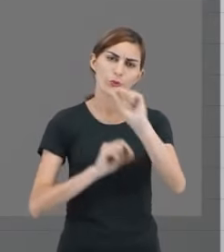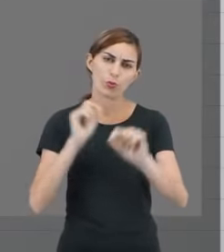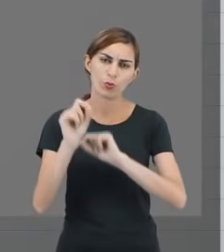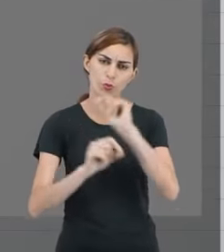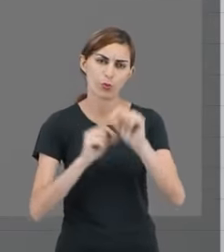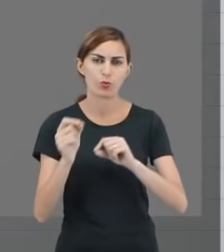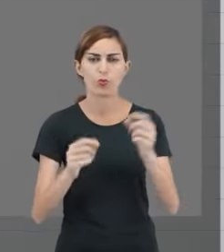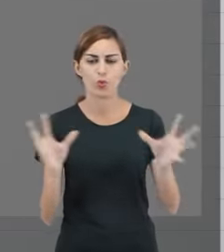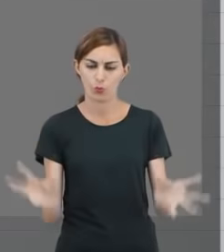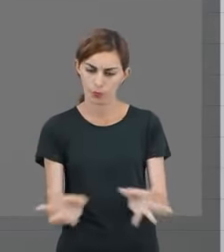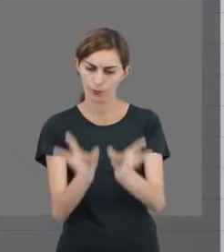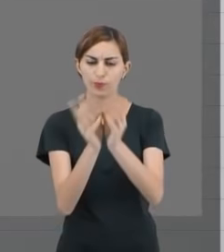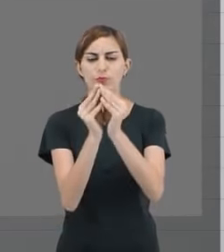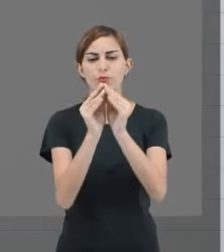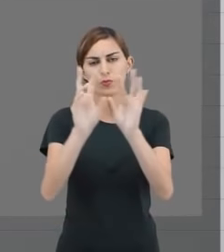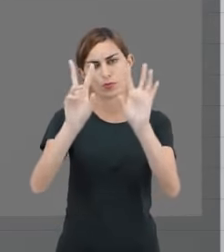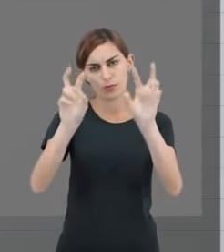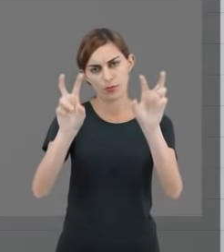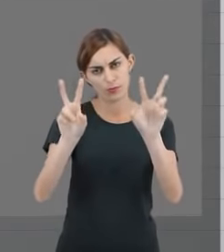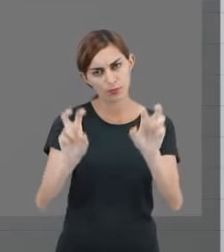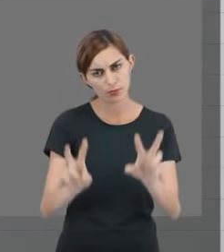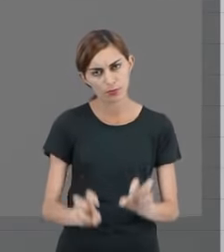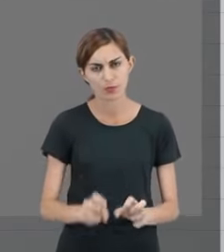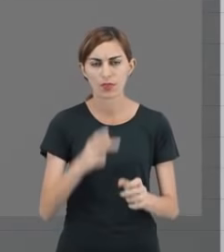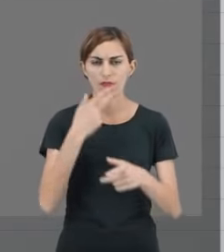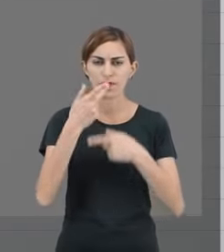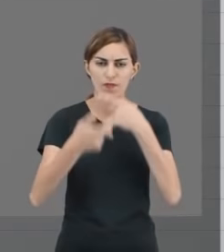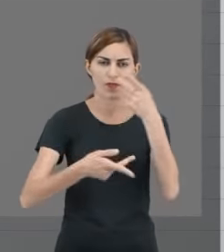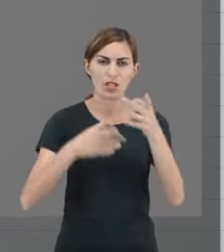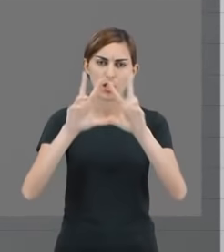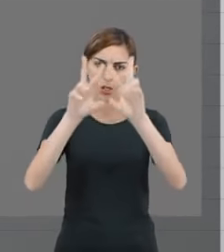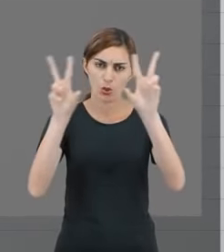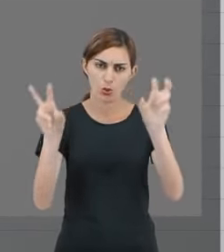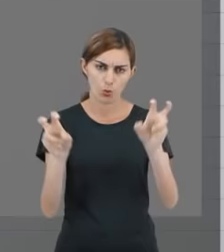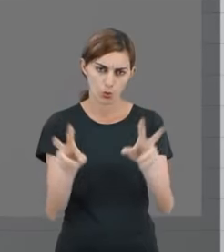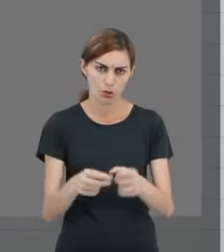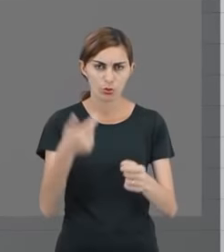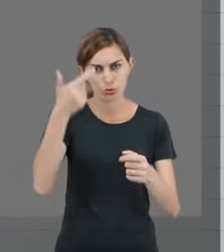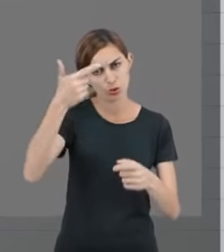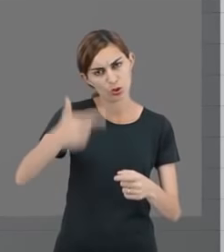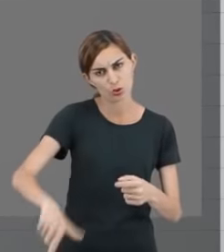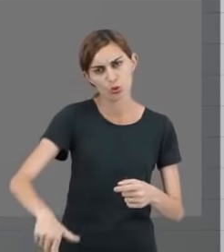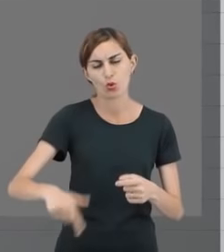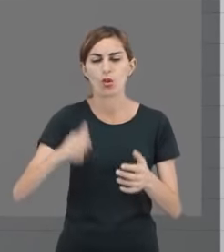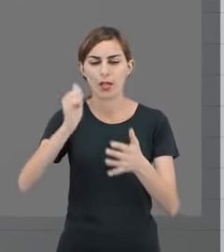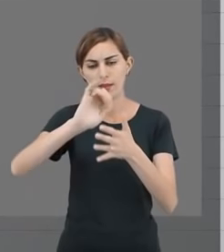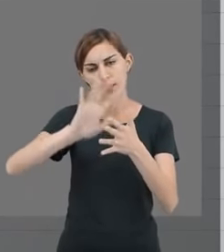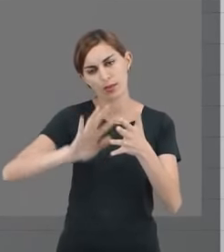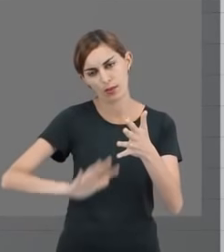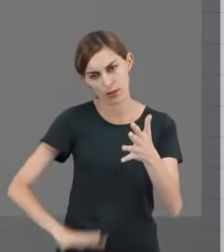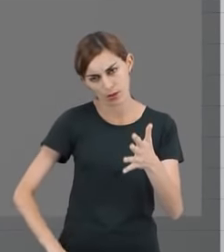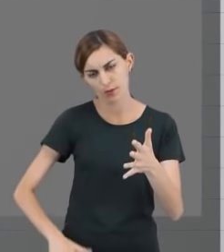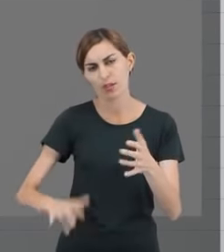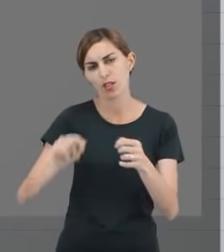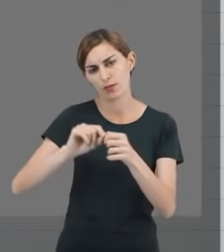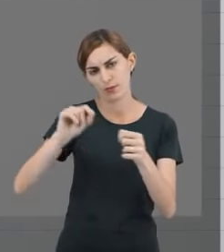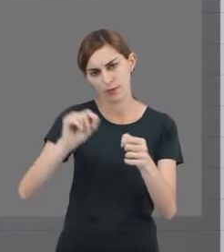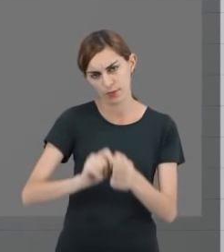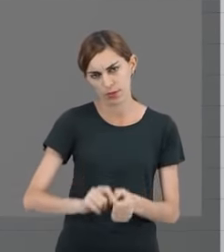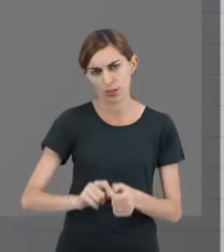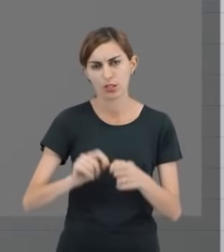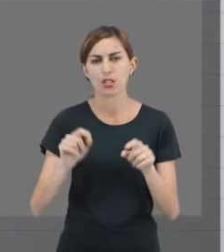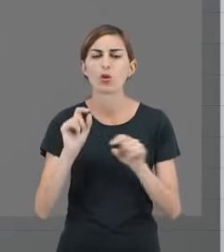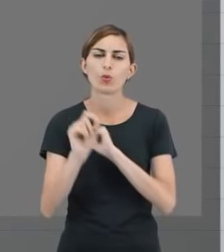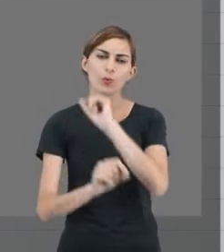complementação do conteúdo, uma forma de dizer o conteúdo novamente, com uma atividade a ser realizada,